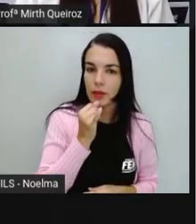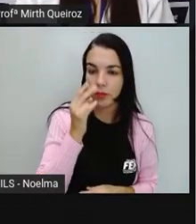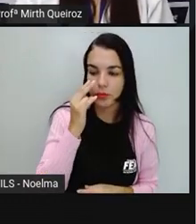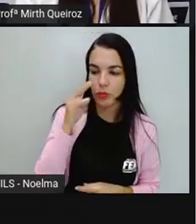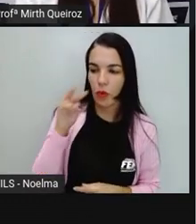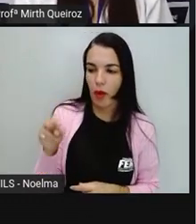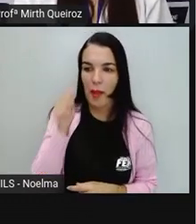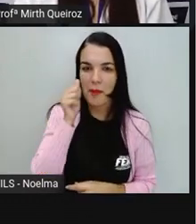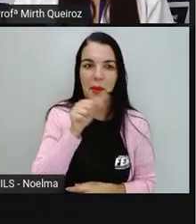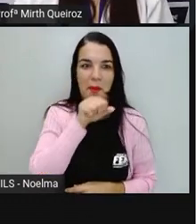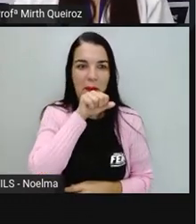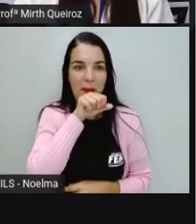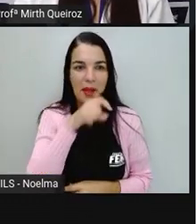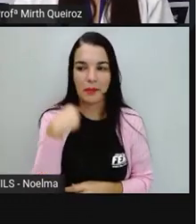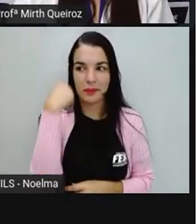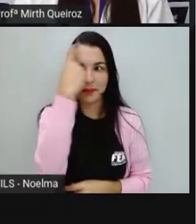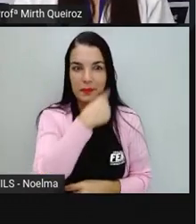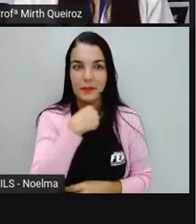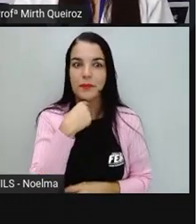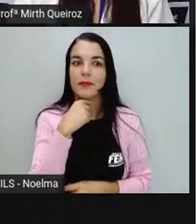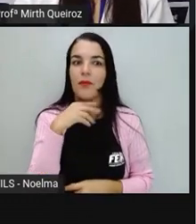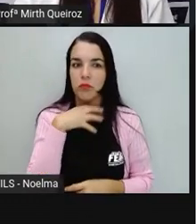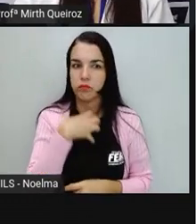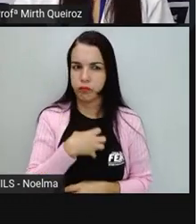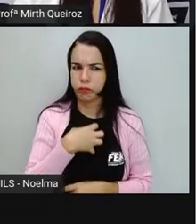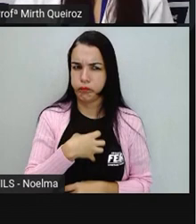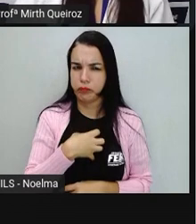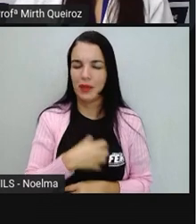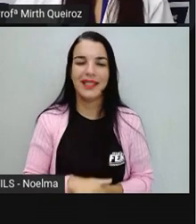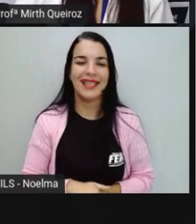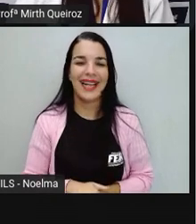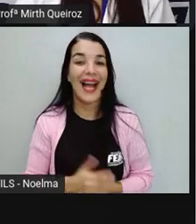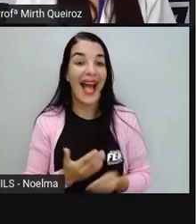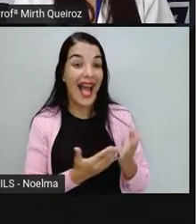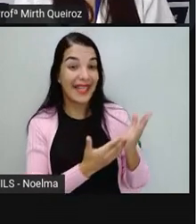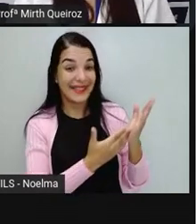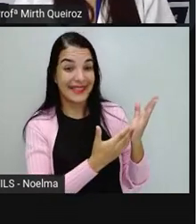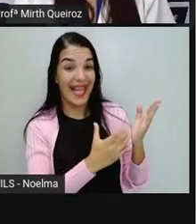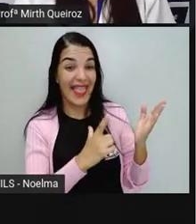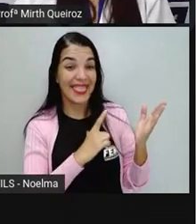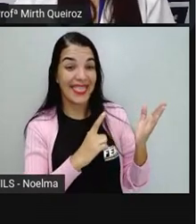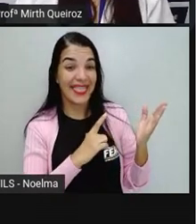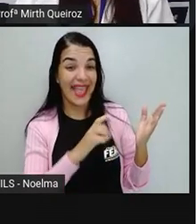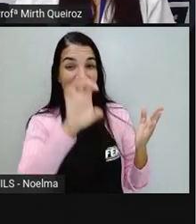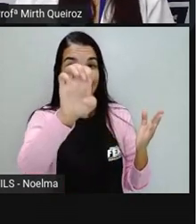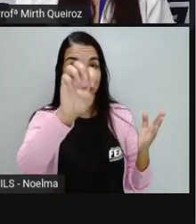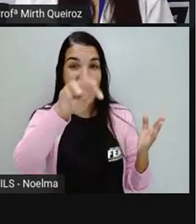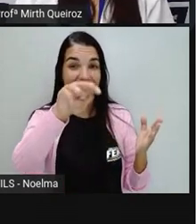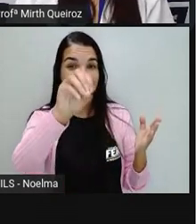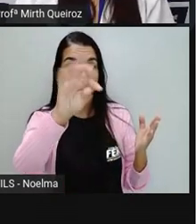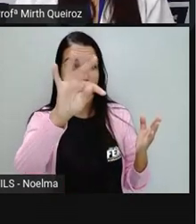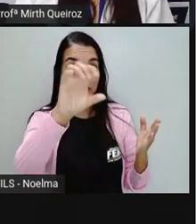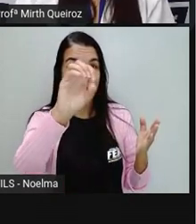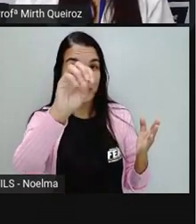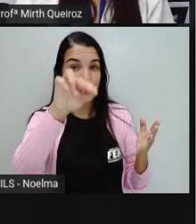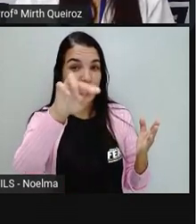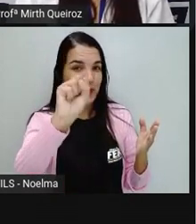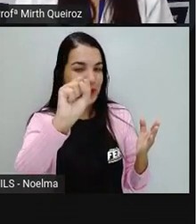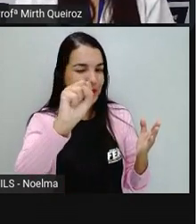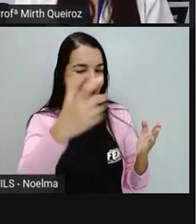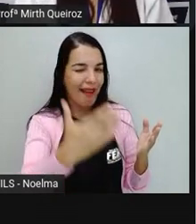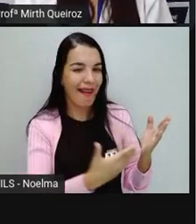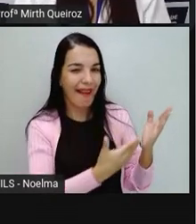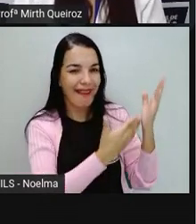mãe já diz tudo. E aí, nós temos os emotes, né? Que a gente utiliza muito aí no WhatsApp, nas redes